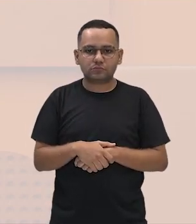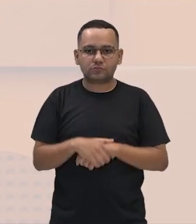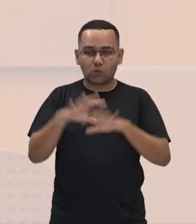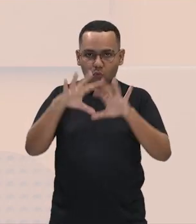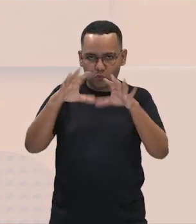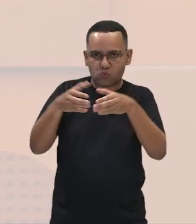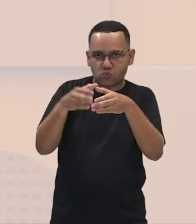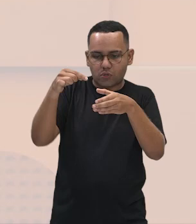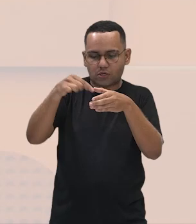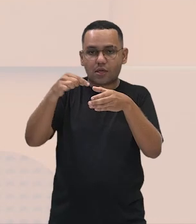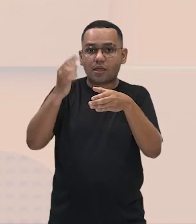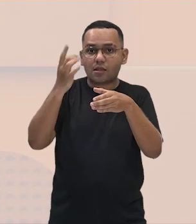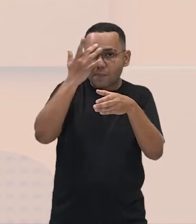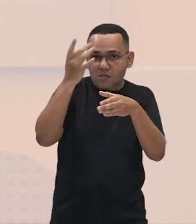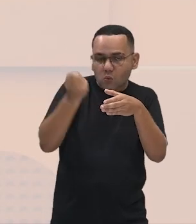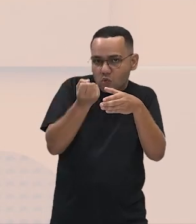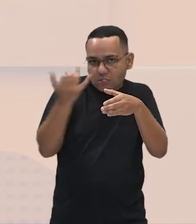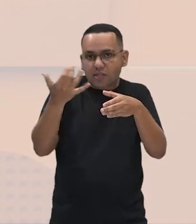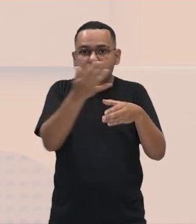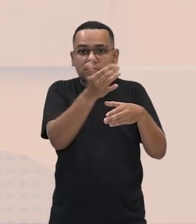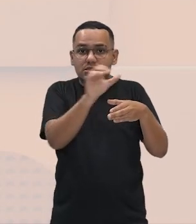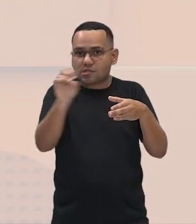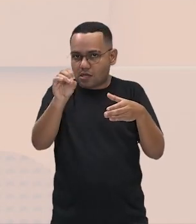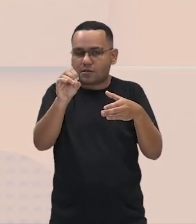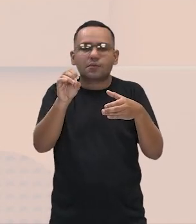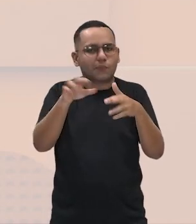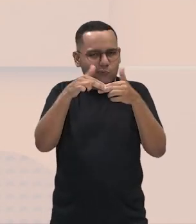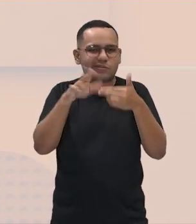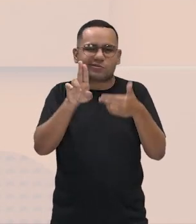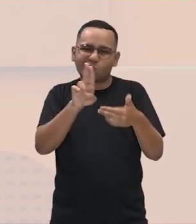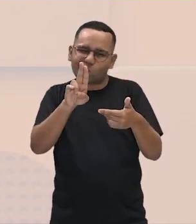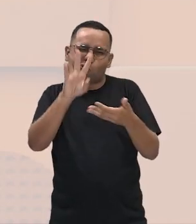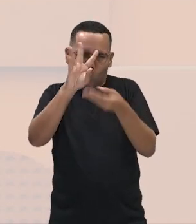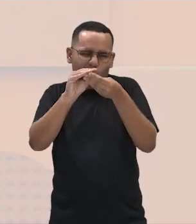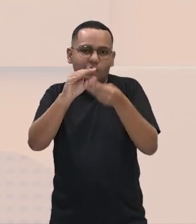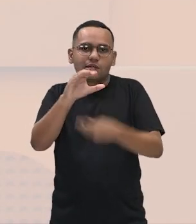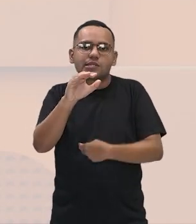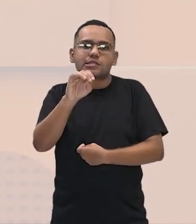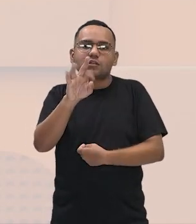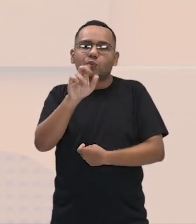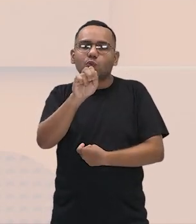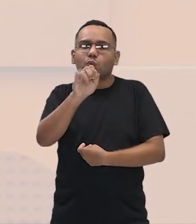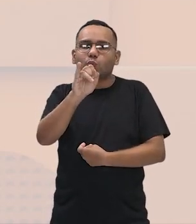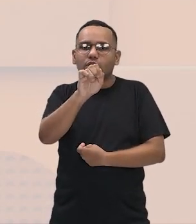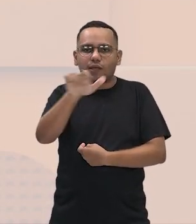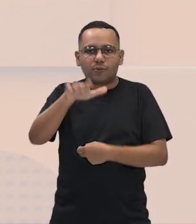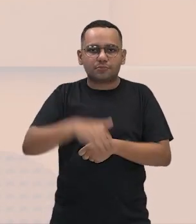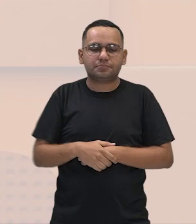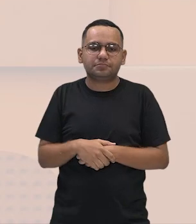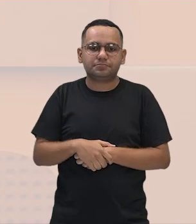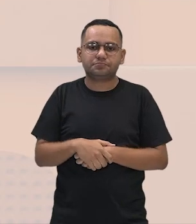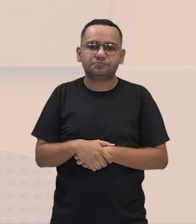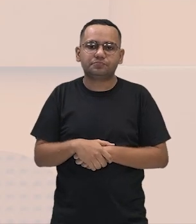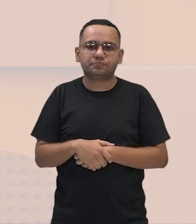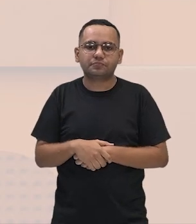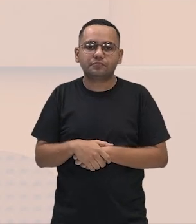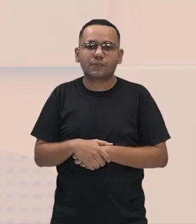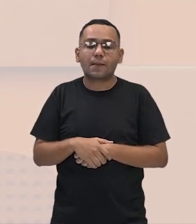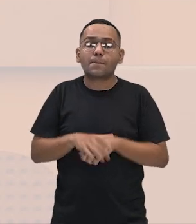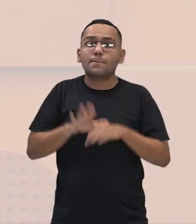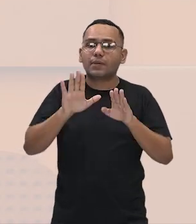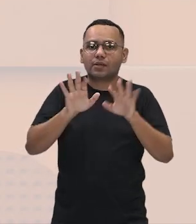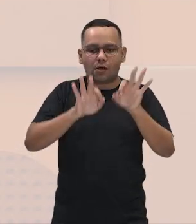palavra centurial, de cem. A distribuição dos cidadãos era de acordo com a